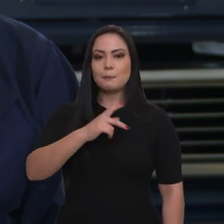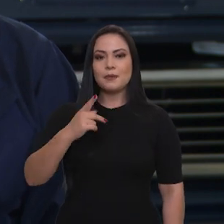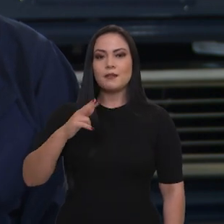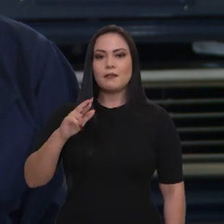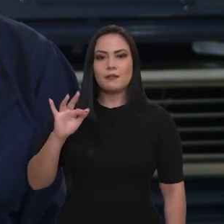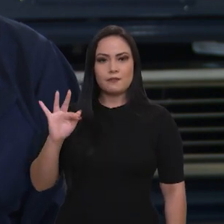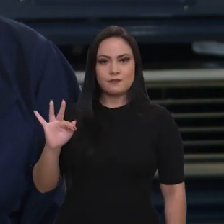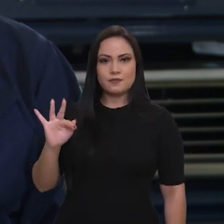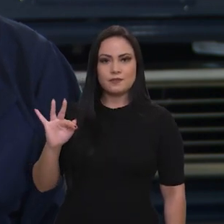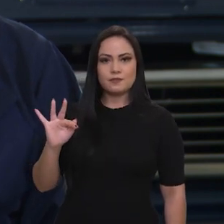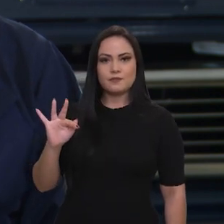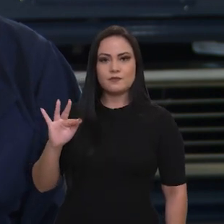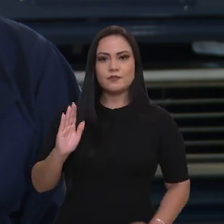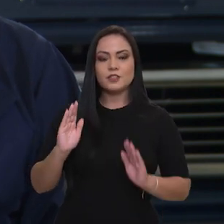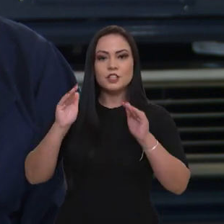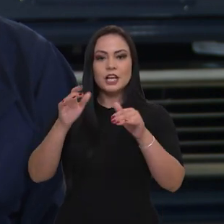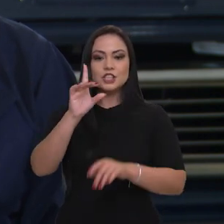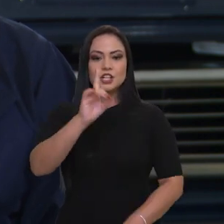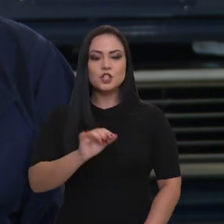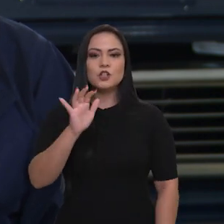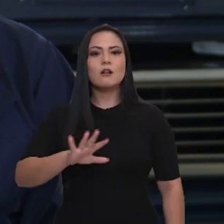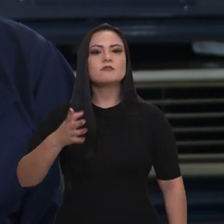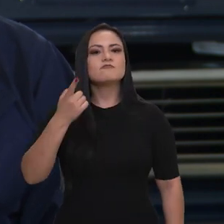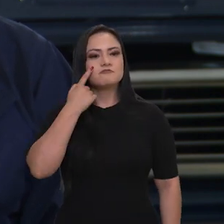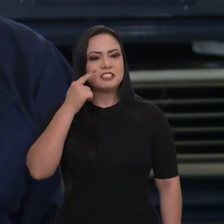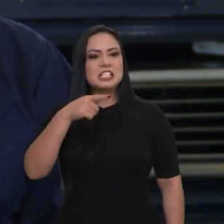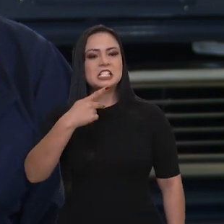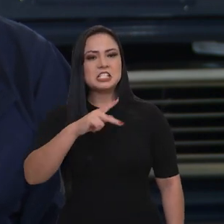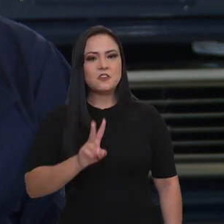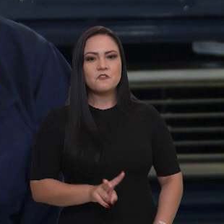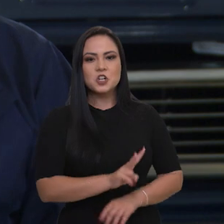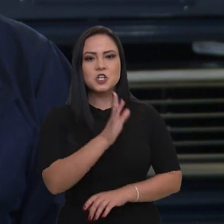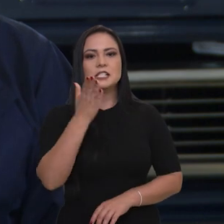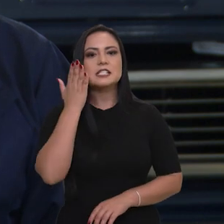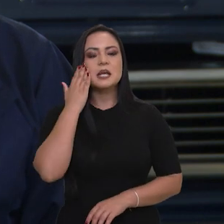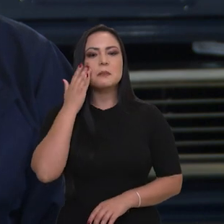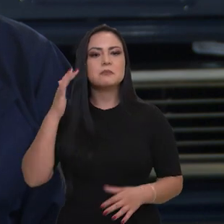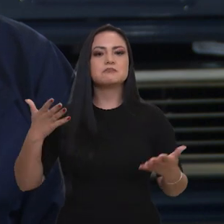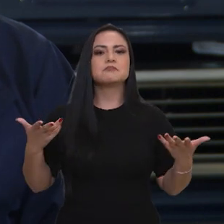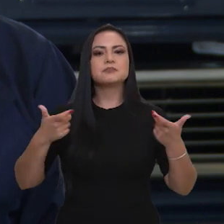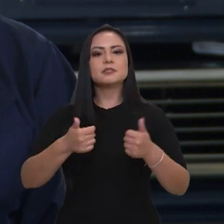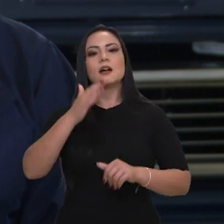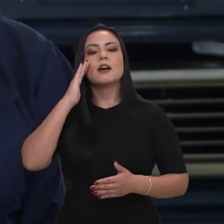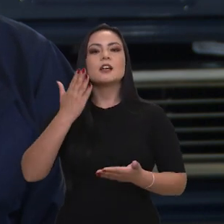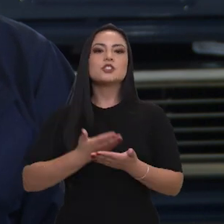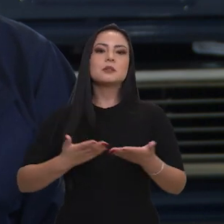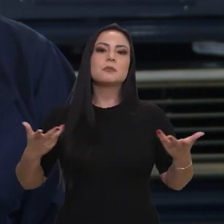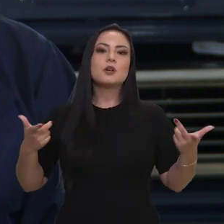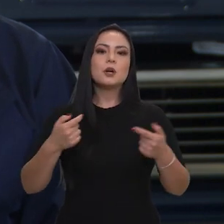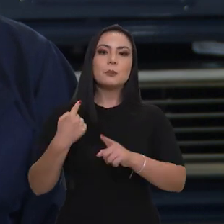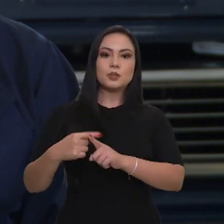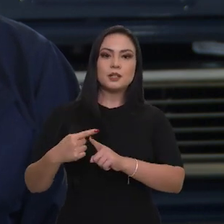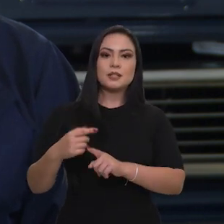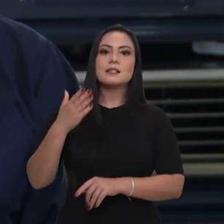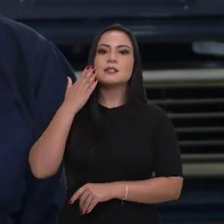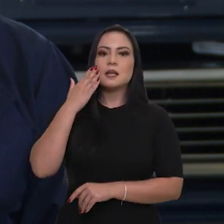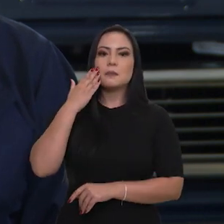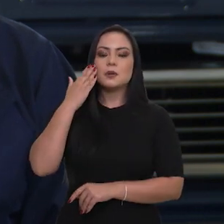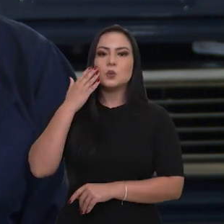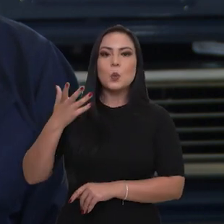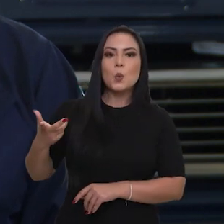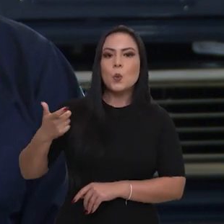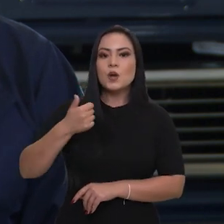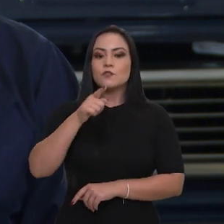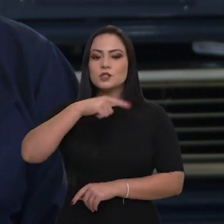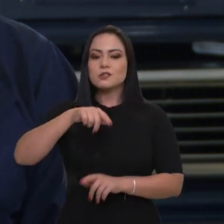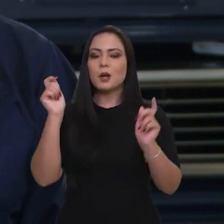que a Direção-Geral reconhece o seu valor, sabe da sua excelência e só acredita em melhoria porque sabe do quanto